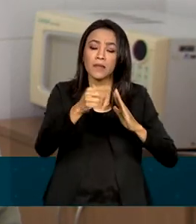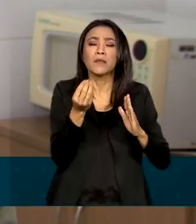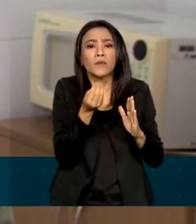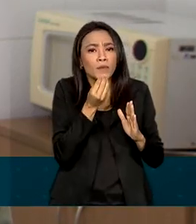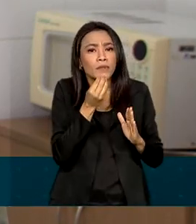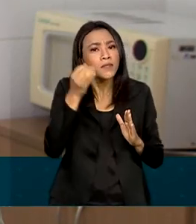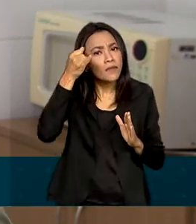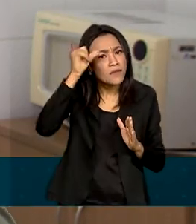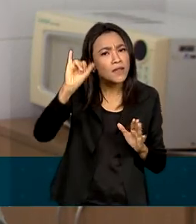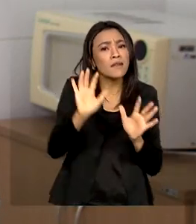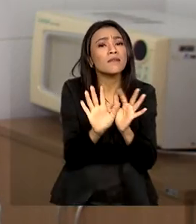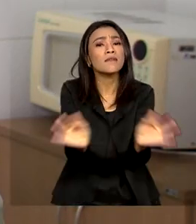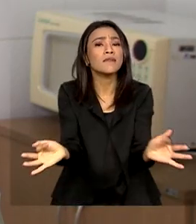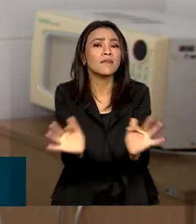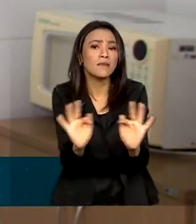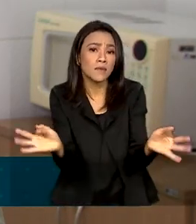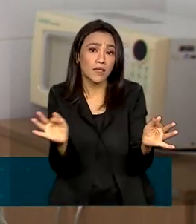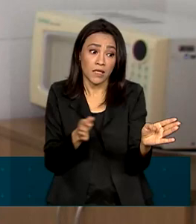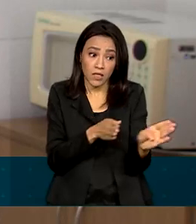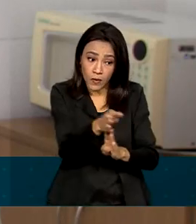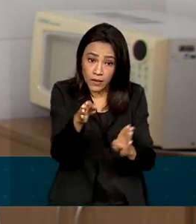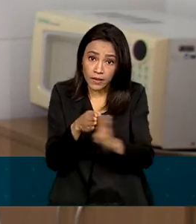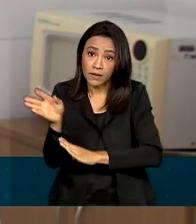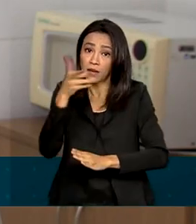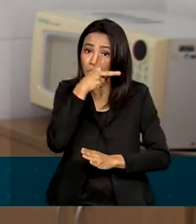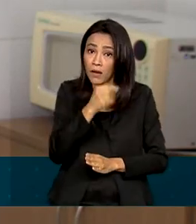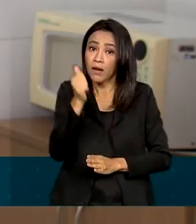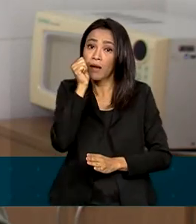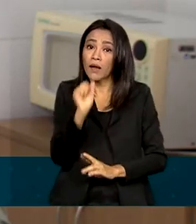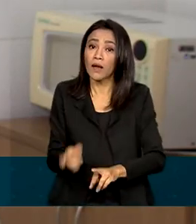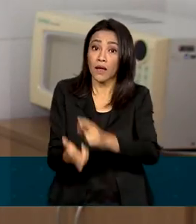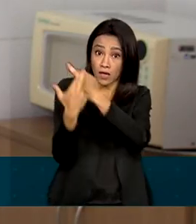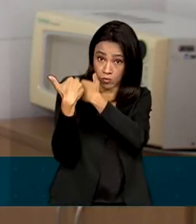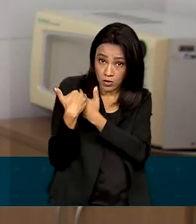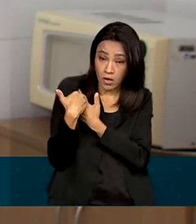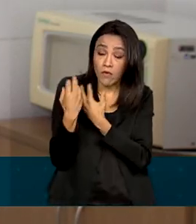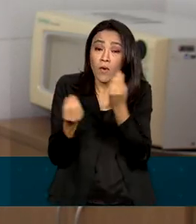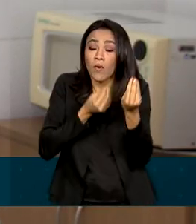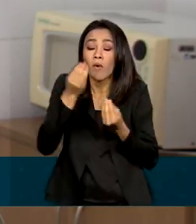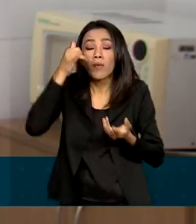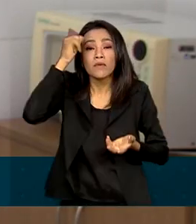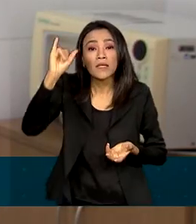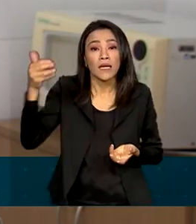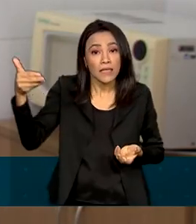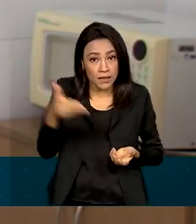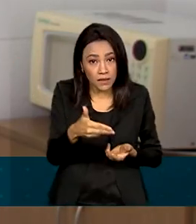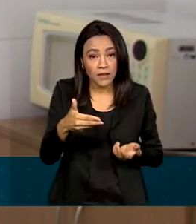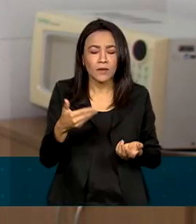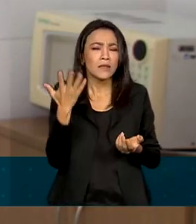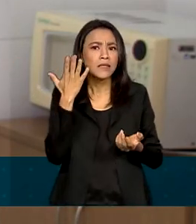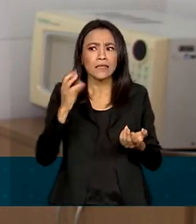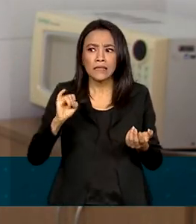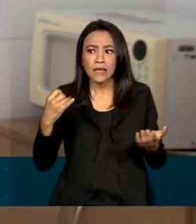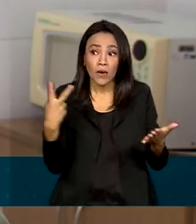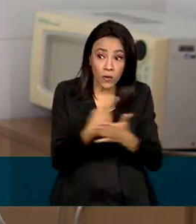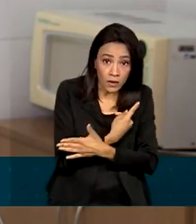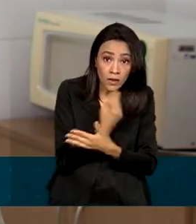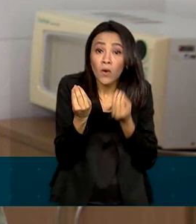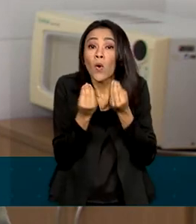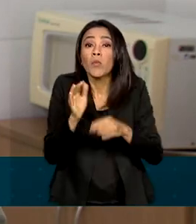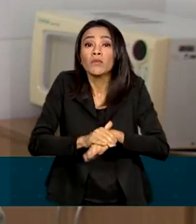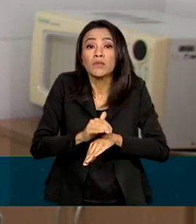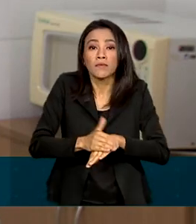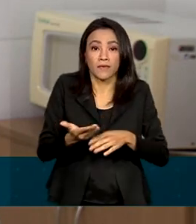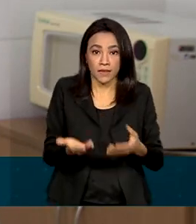medidas simples. E para alertar pais e responsáveis sobre como prevenir e agir em casos de acidentes, a